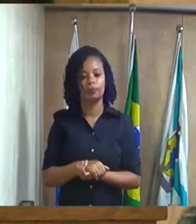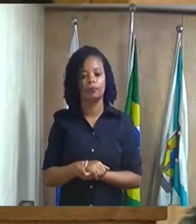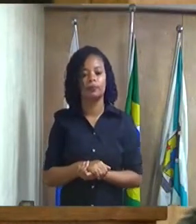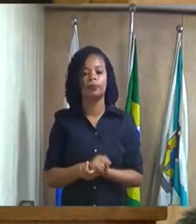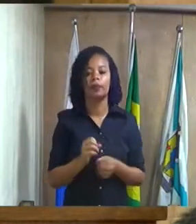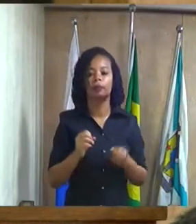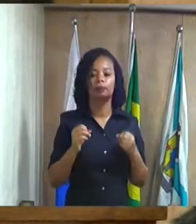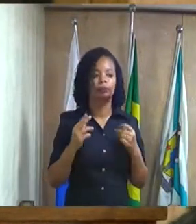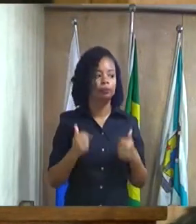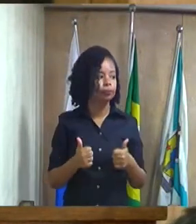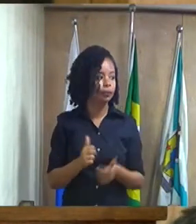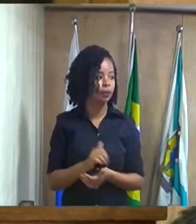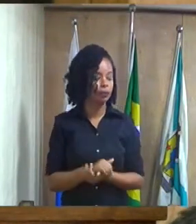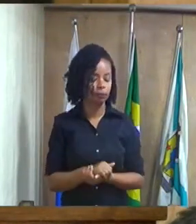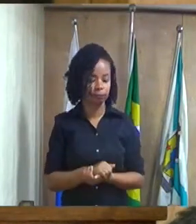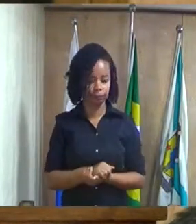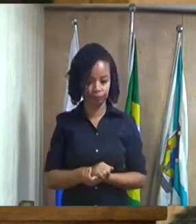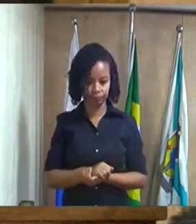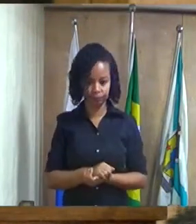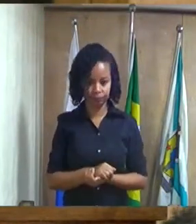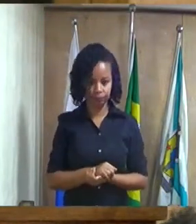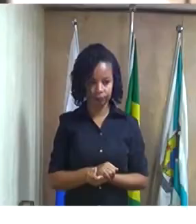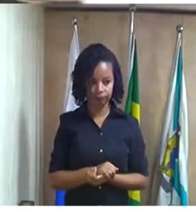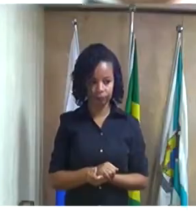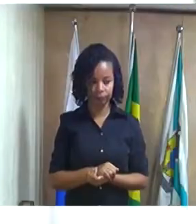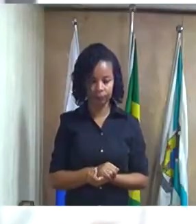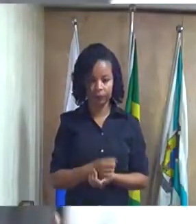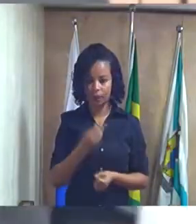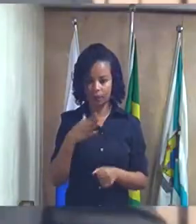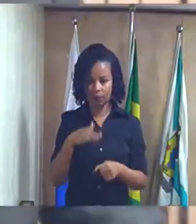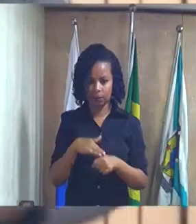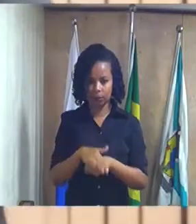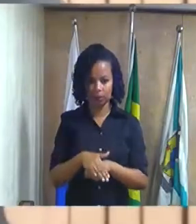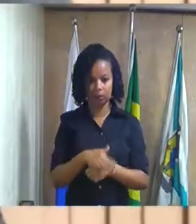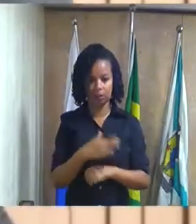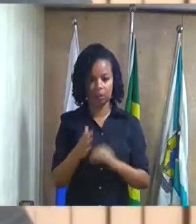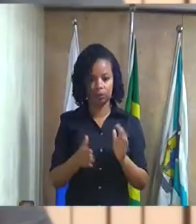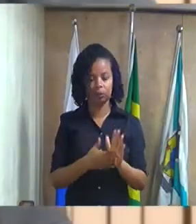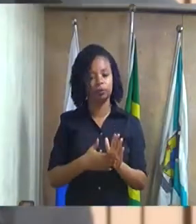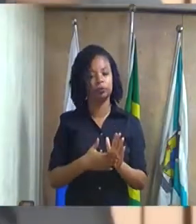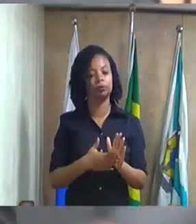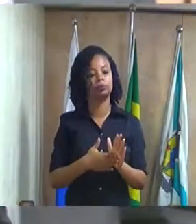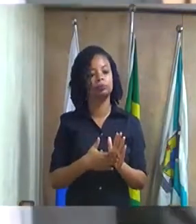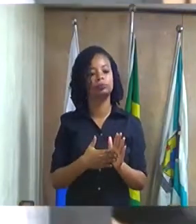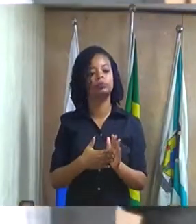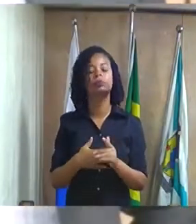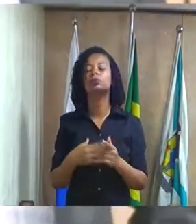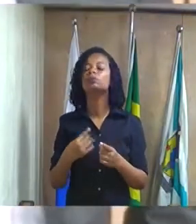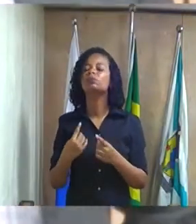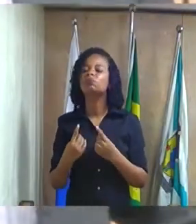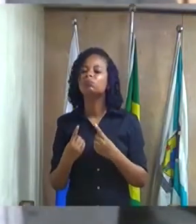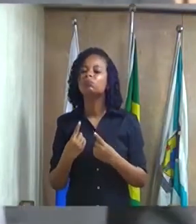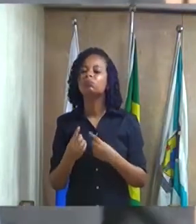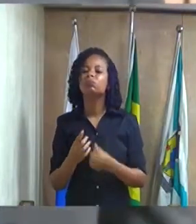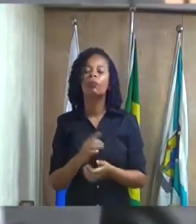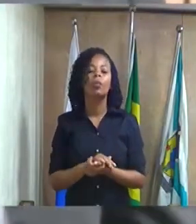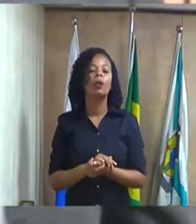vereador uma parte vereador boa noite parabéns pelo brilhante discurso eu queria